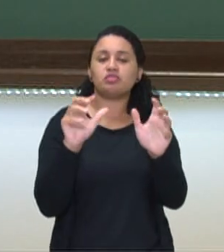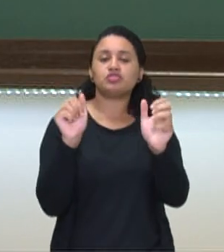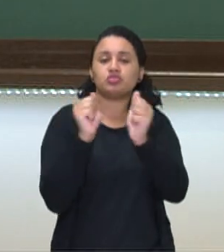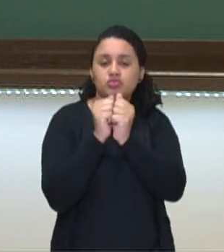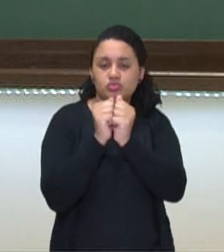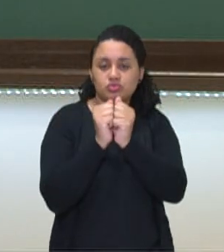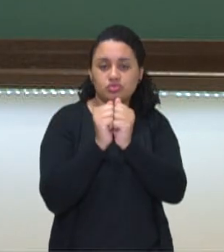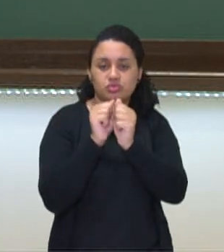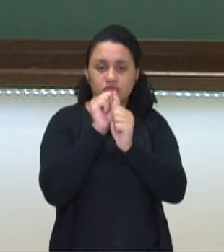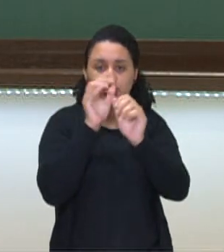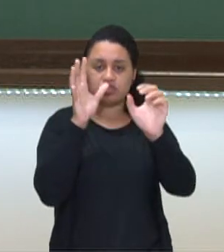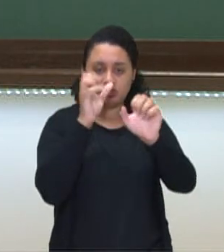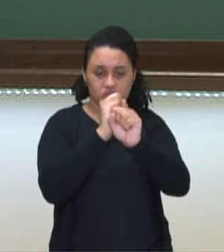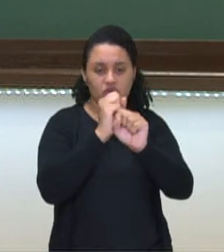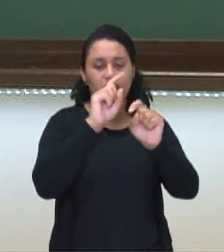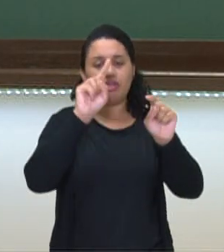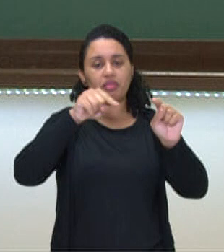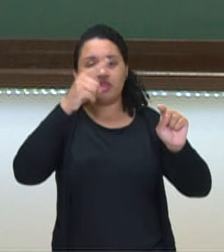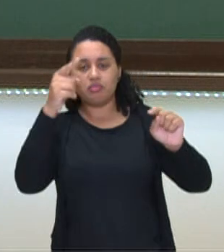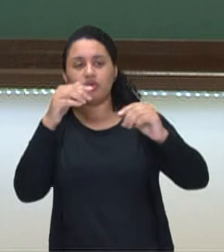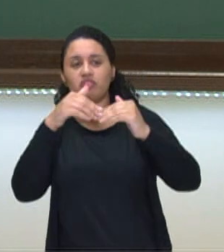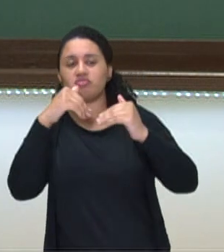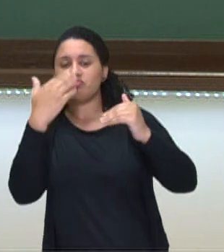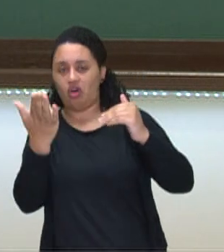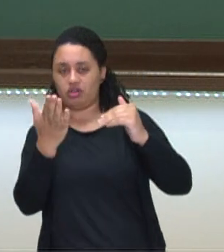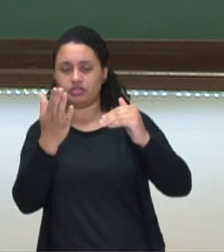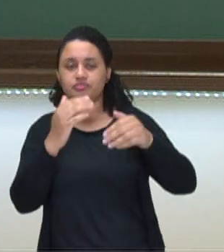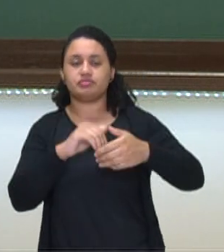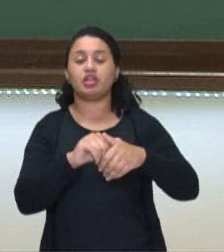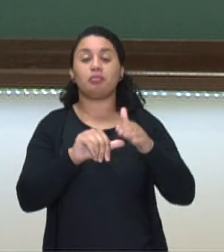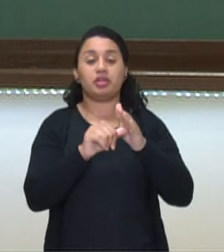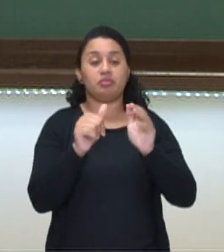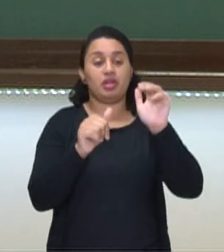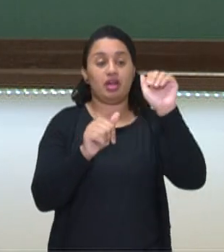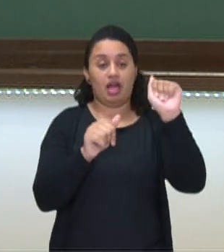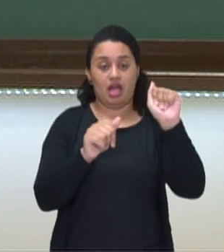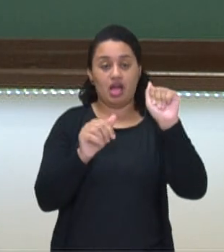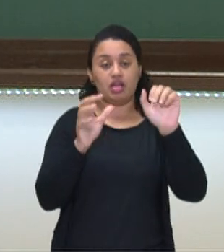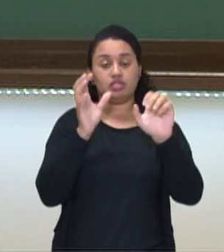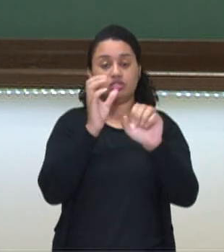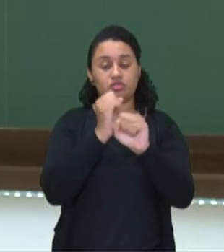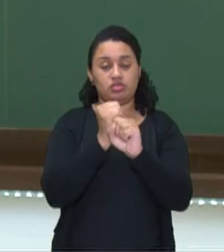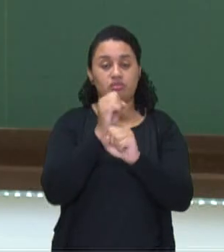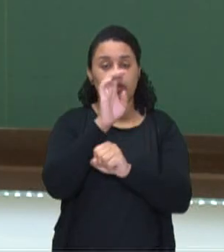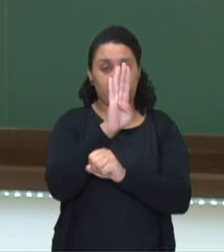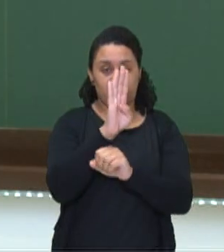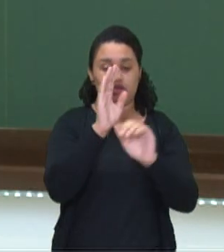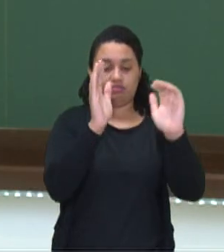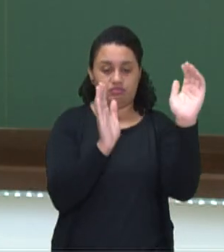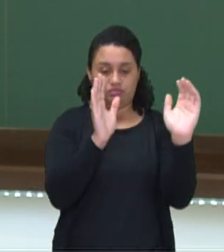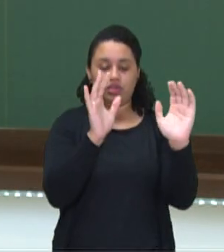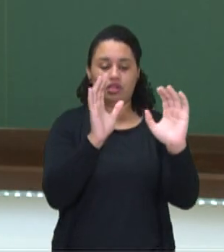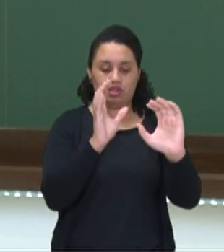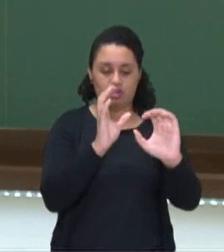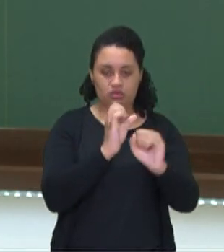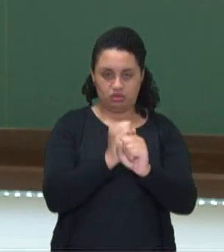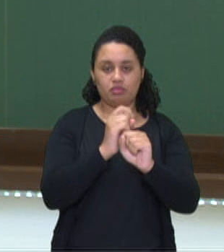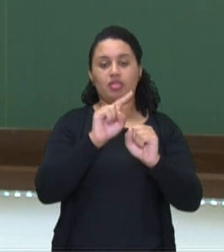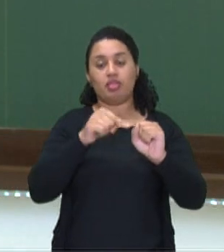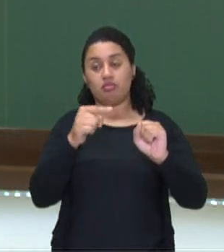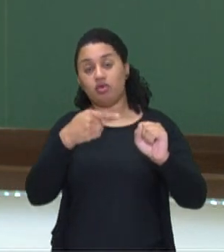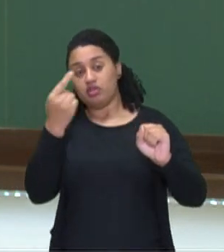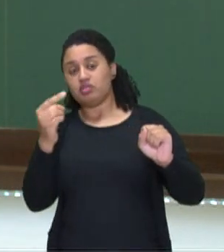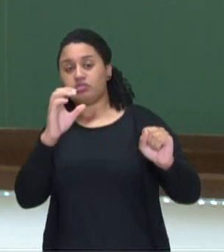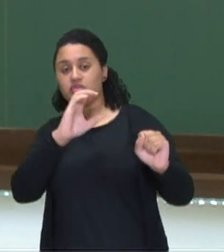aquela soma e depois fazer a outra. Então, aqui eu faria primeiro o A mais B, depois somaria com o terceiro número.